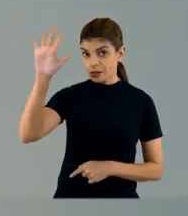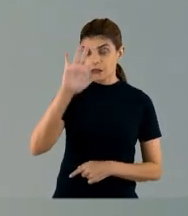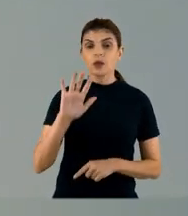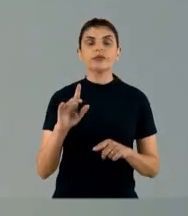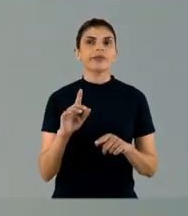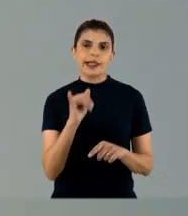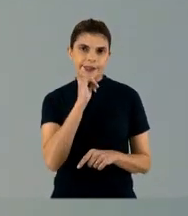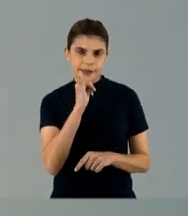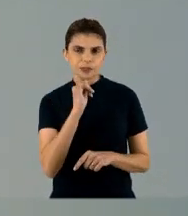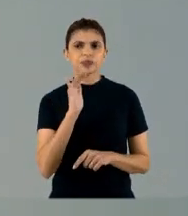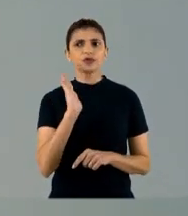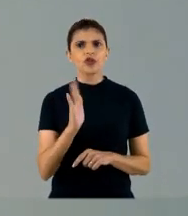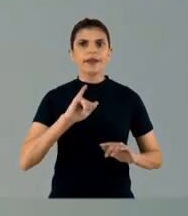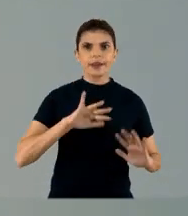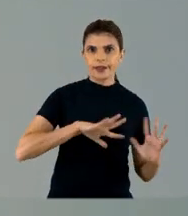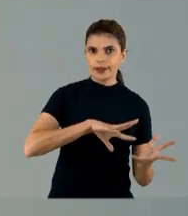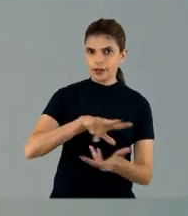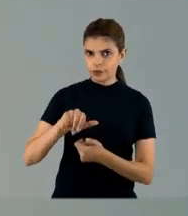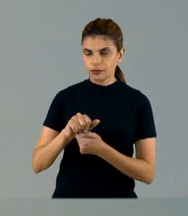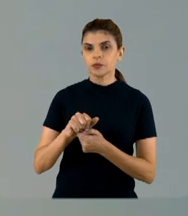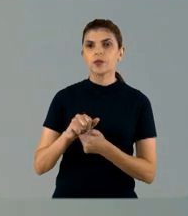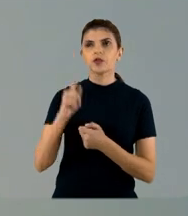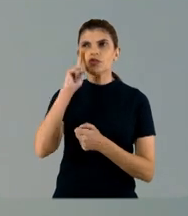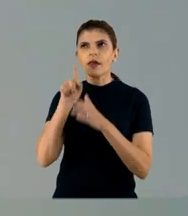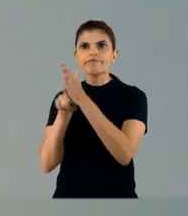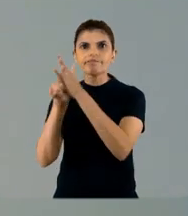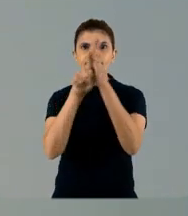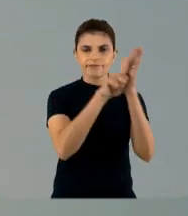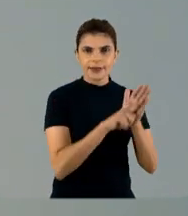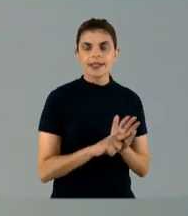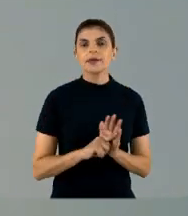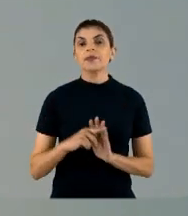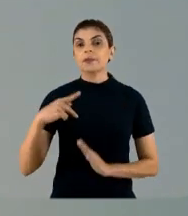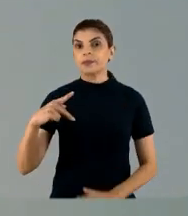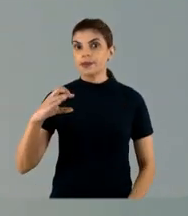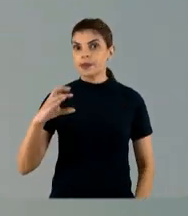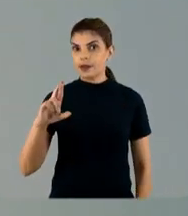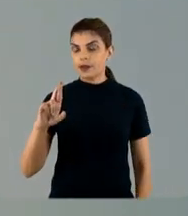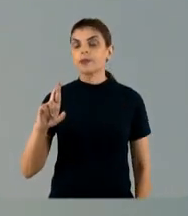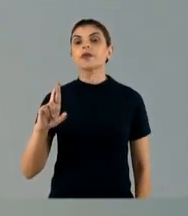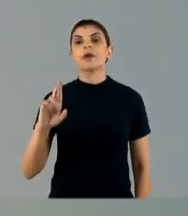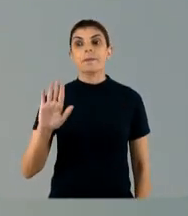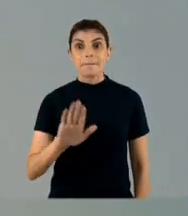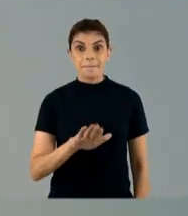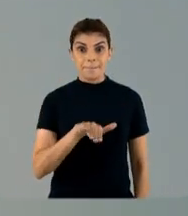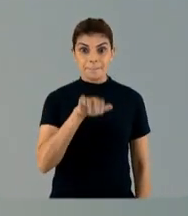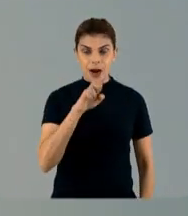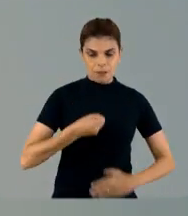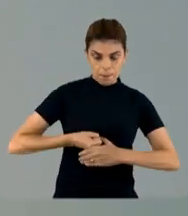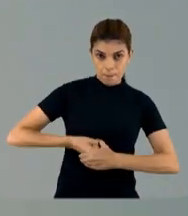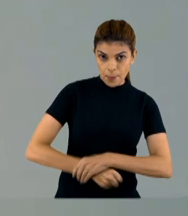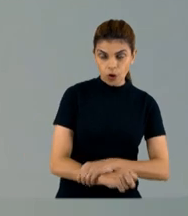porque a nível internacional o rastreio desses RNs no pós-pátrio e das mães é muito